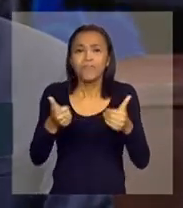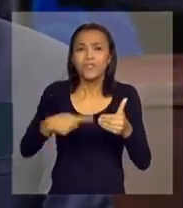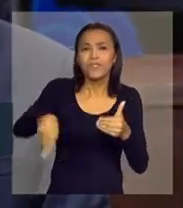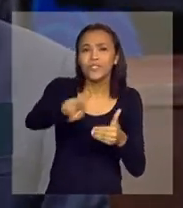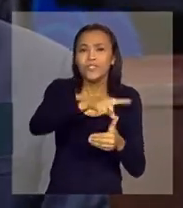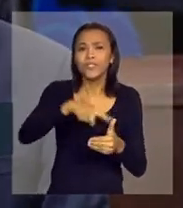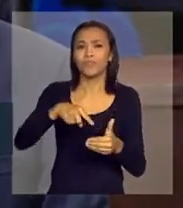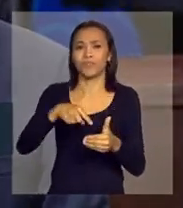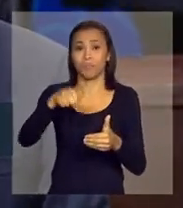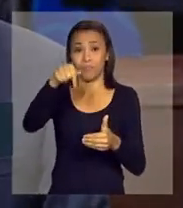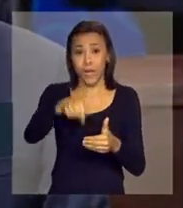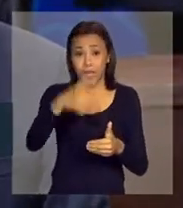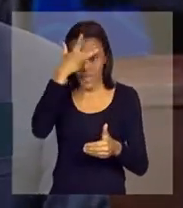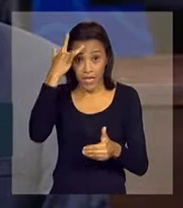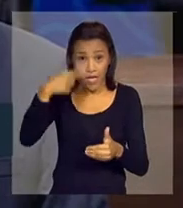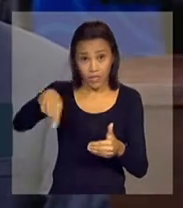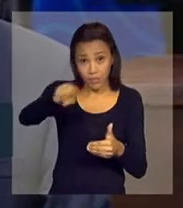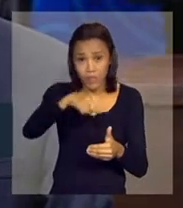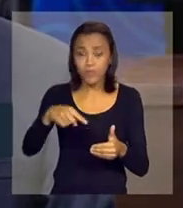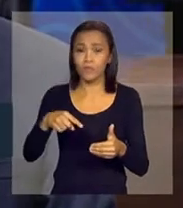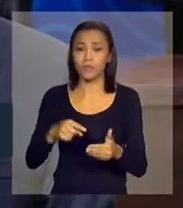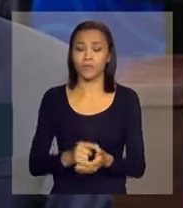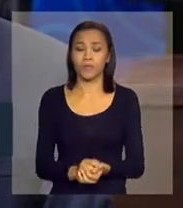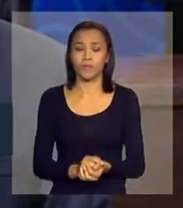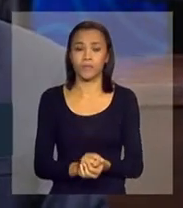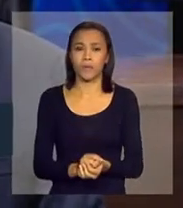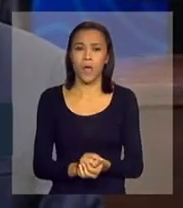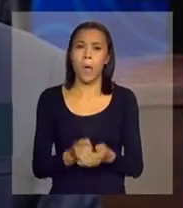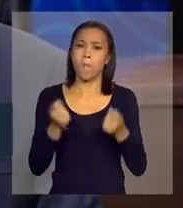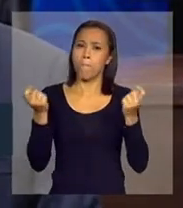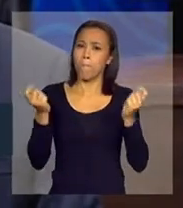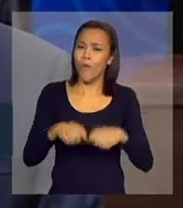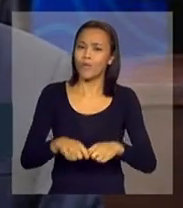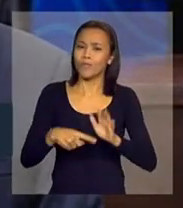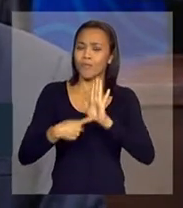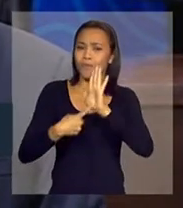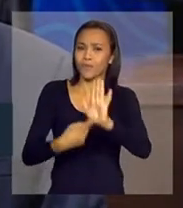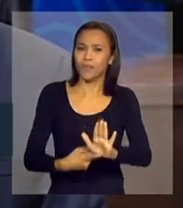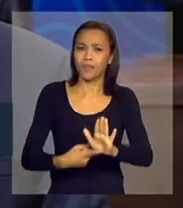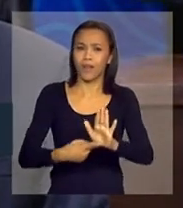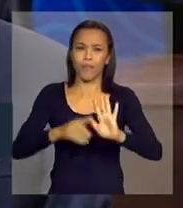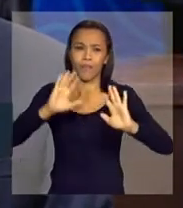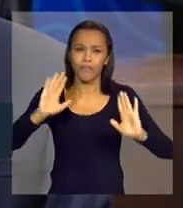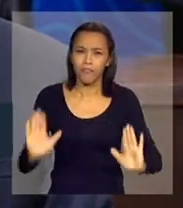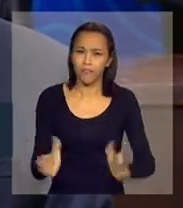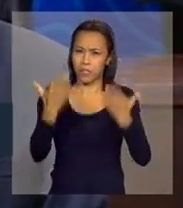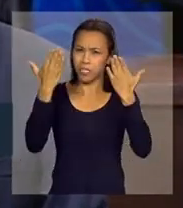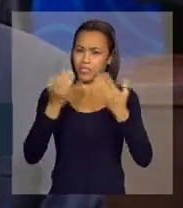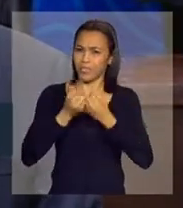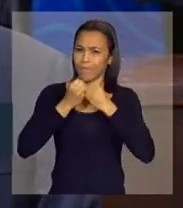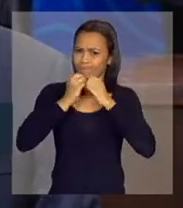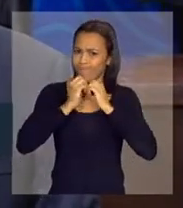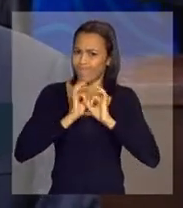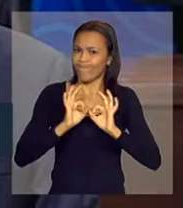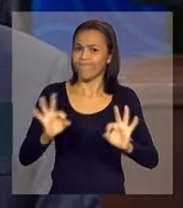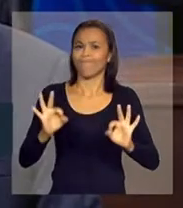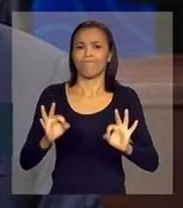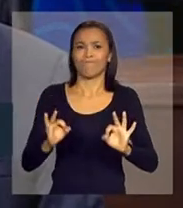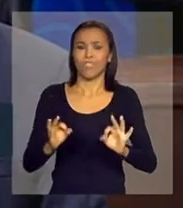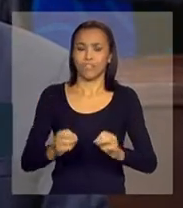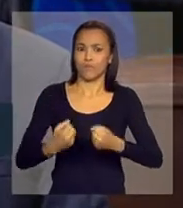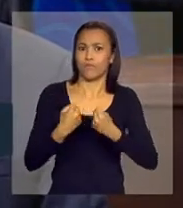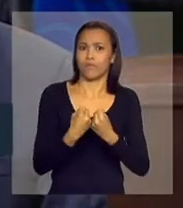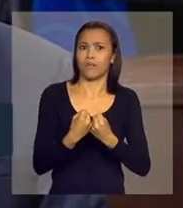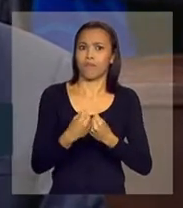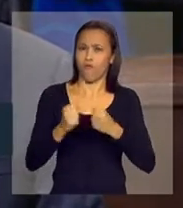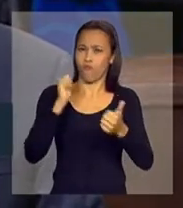que o Brasil possa oferecer um espetáculo digno da grandeza